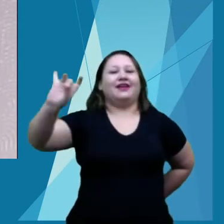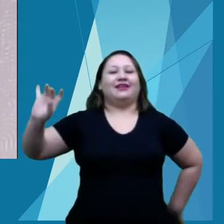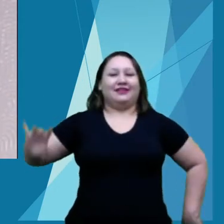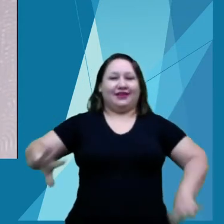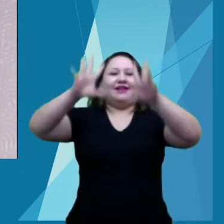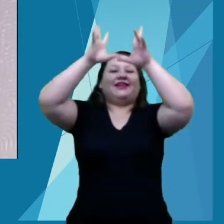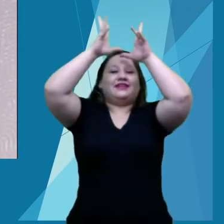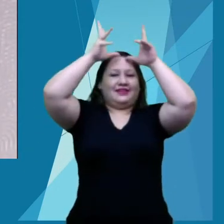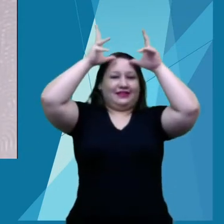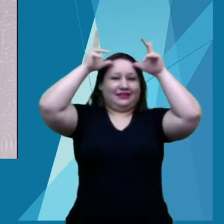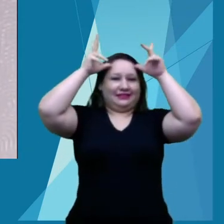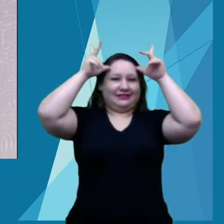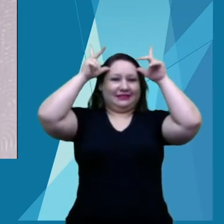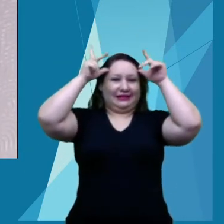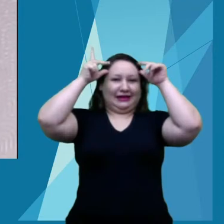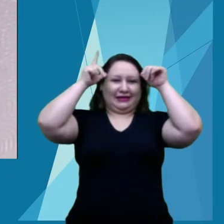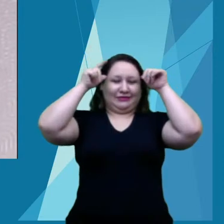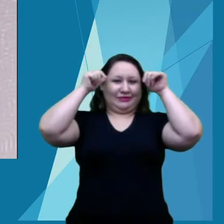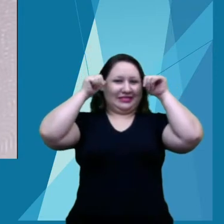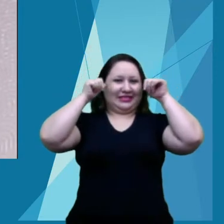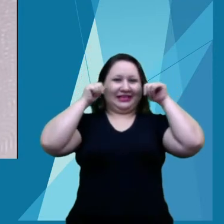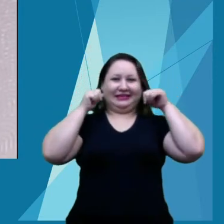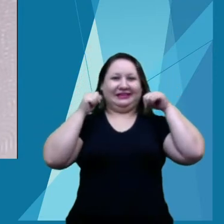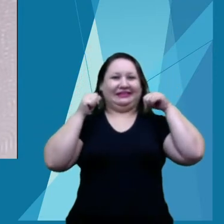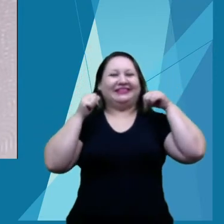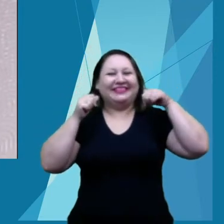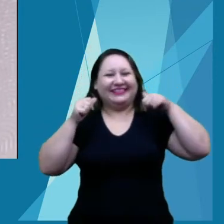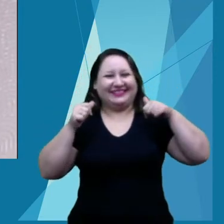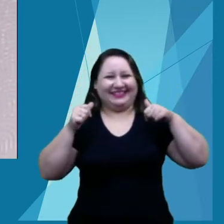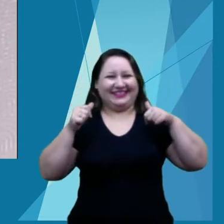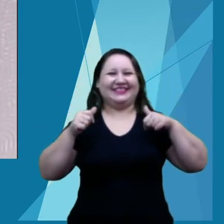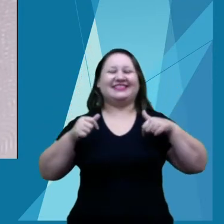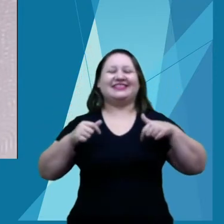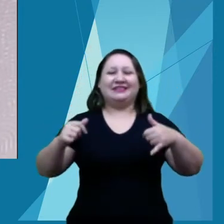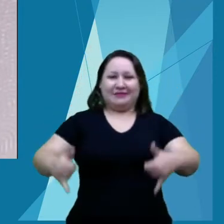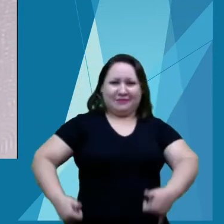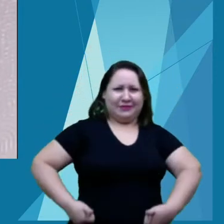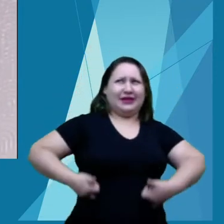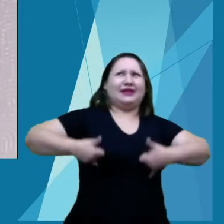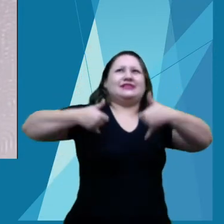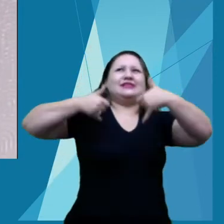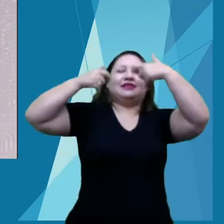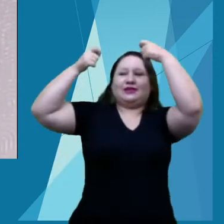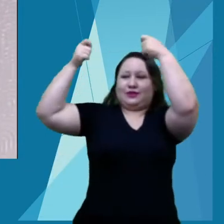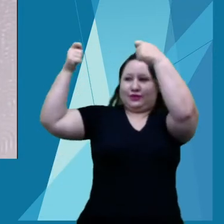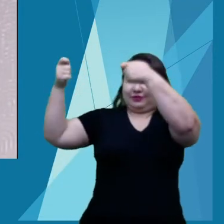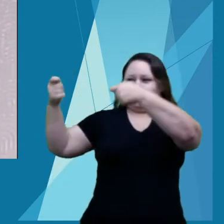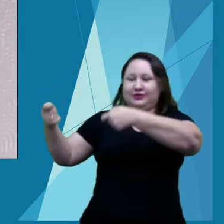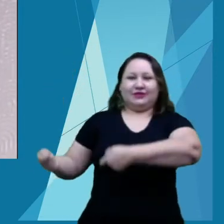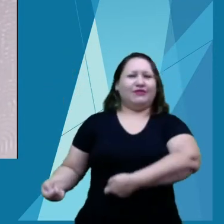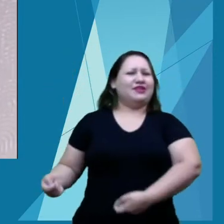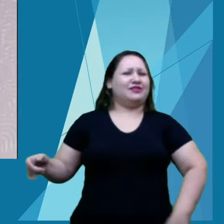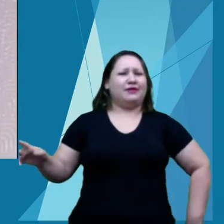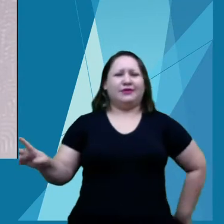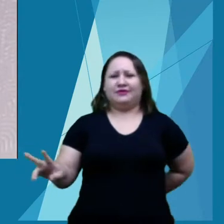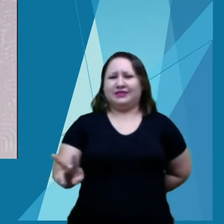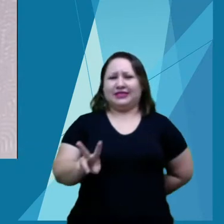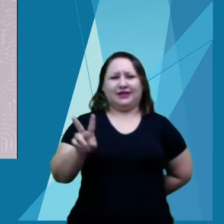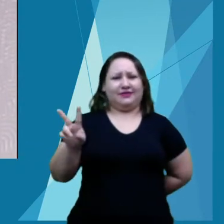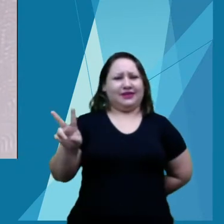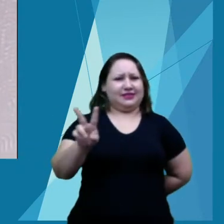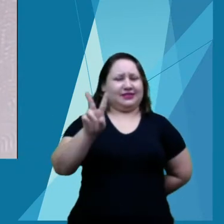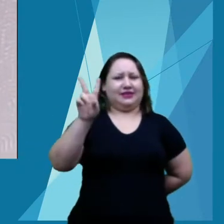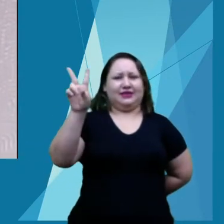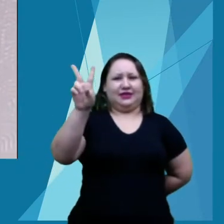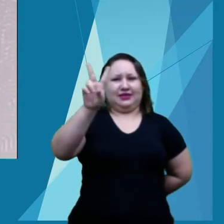Invencíveis e grandes na guerra Em mim temos